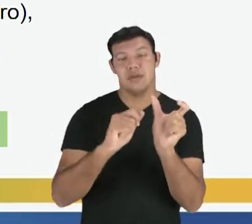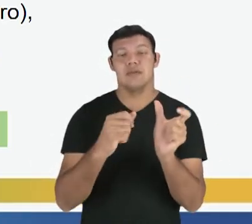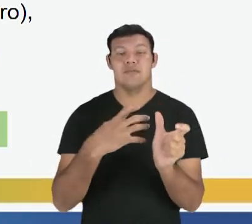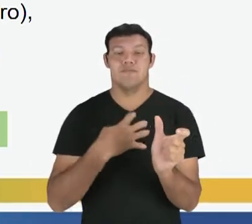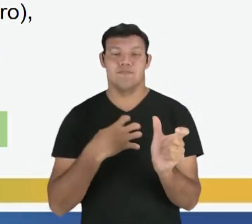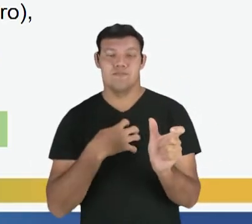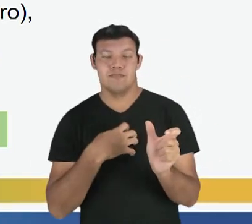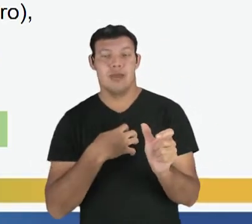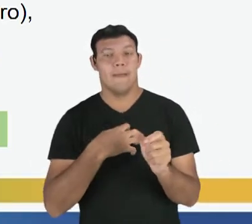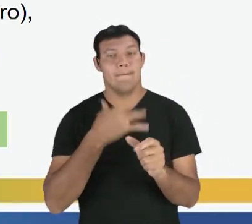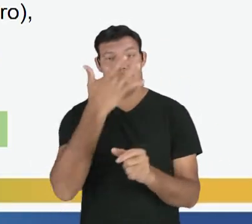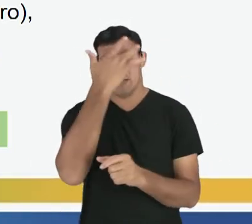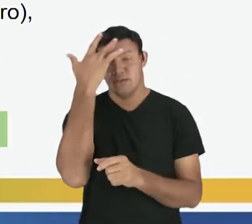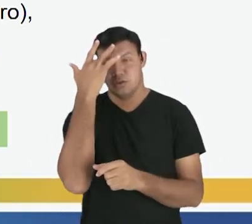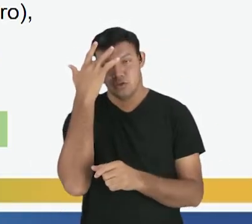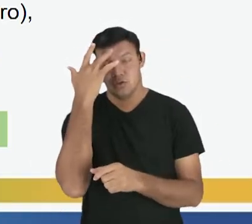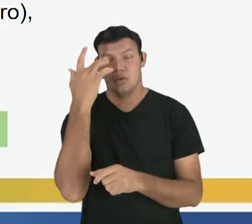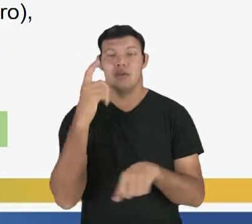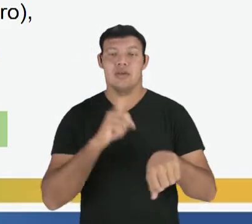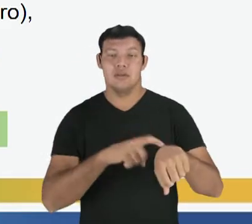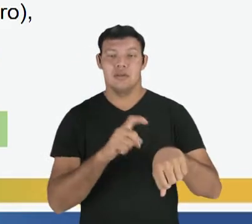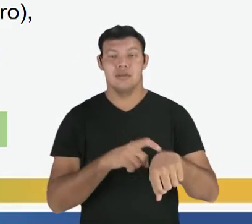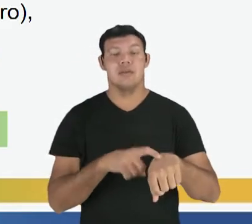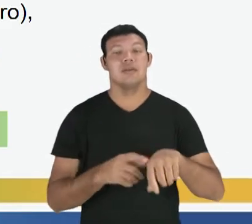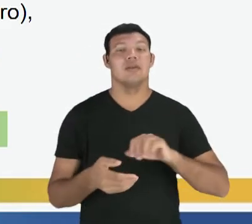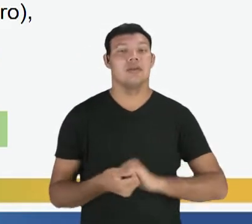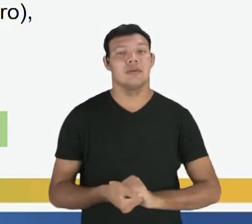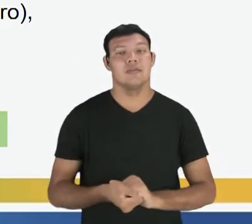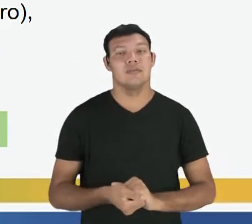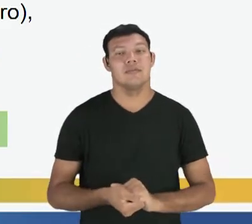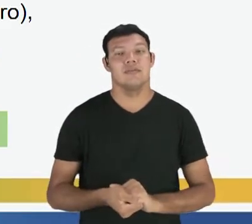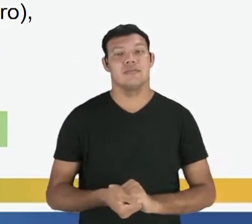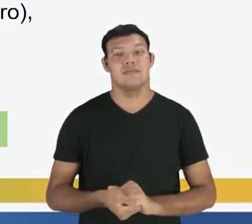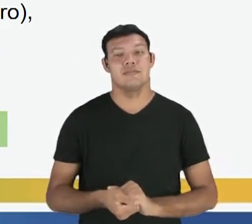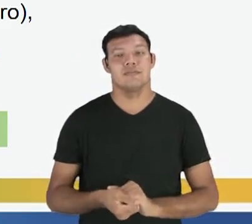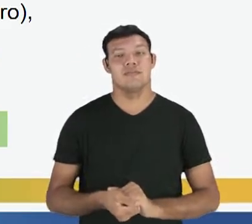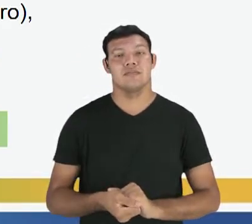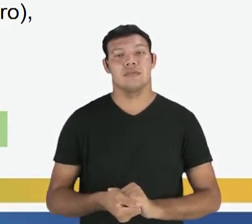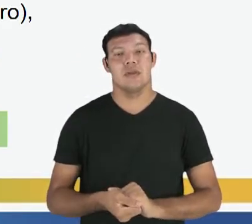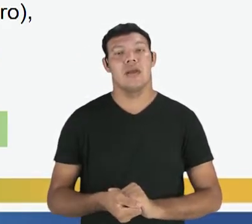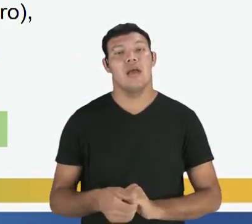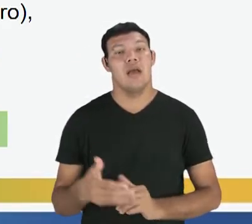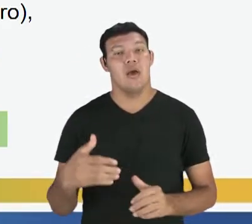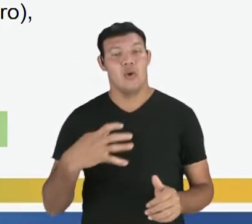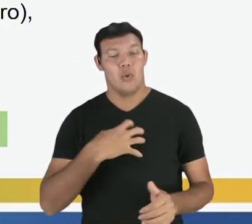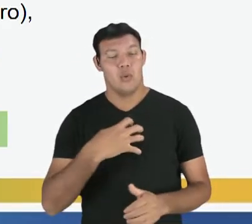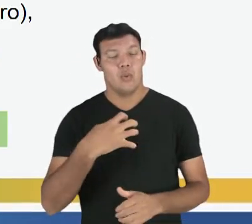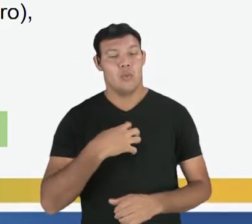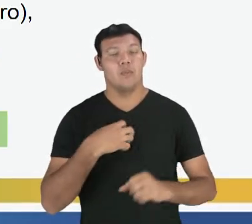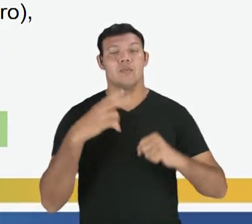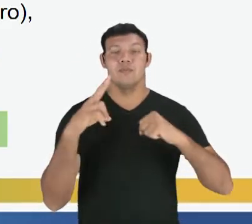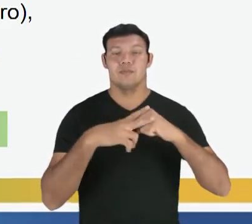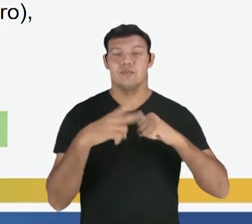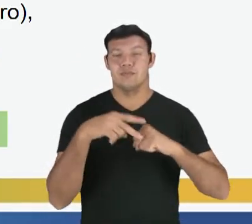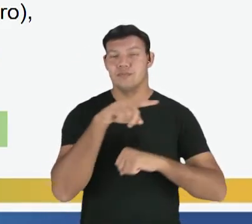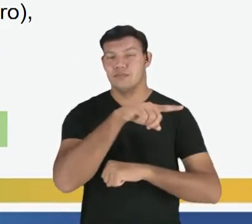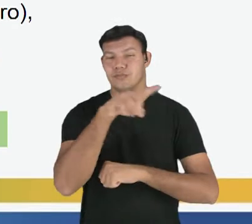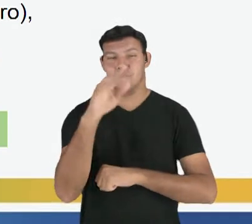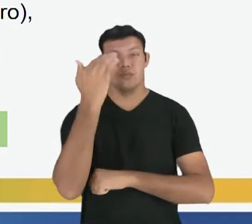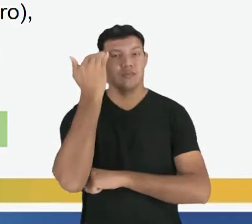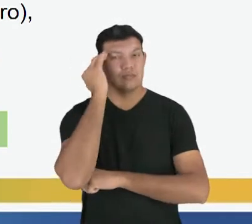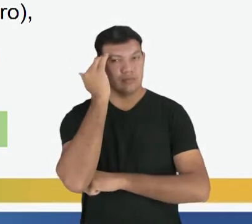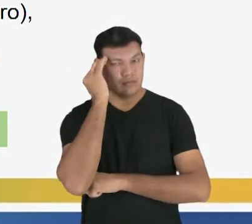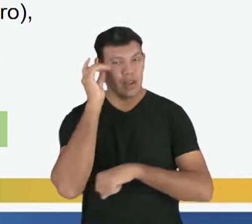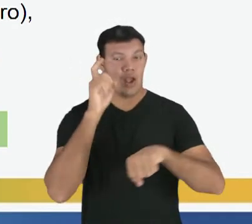voz e modo. Vamos começar falando sobre os modos do verbo para que vocês entendam